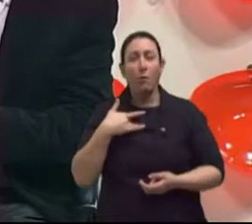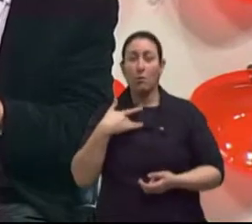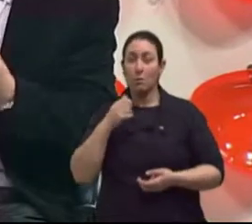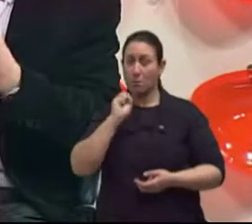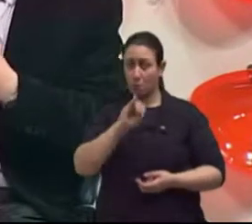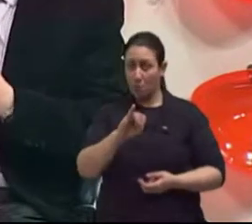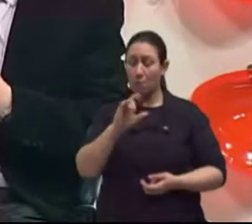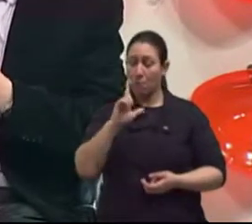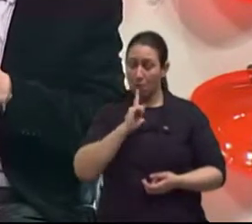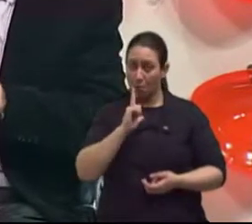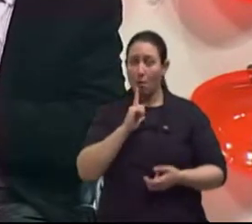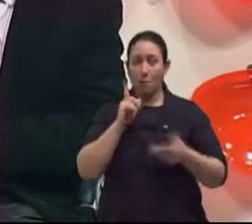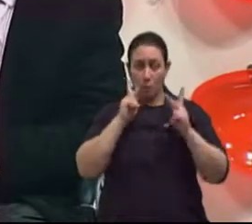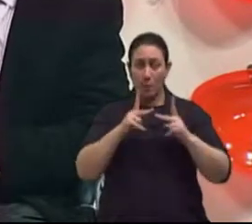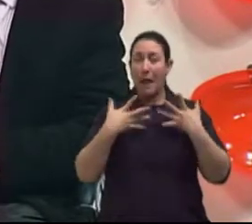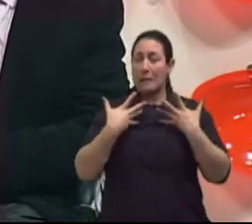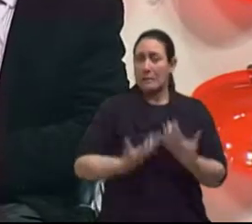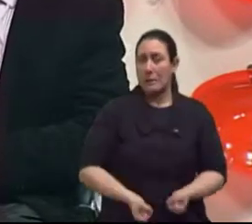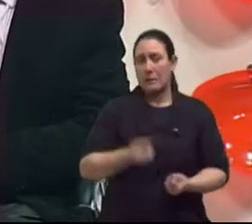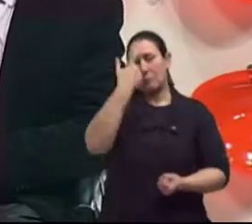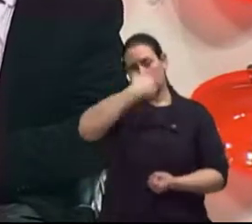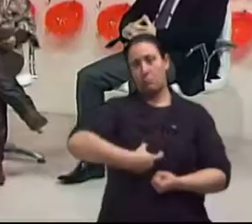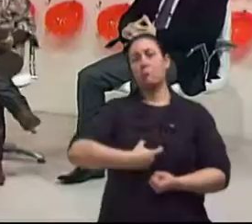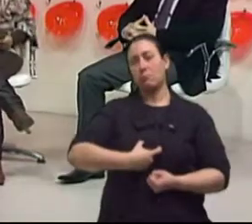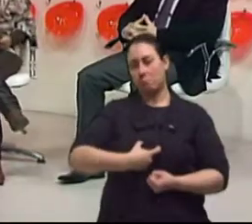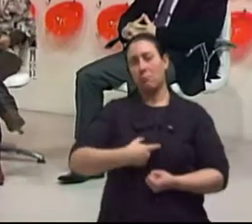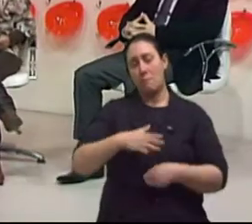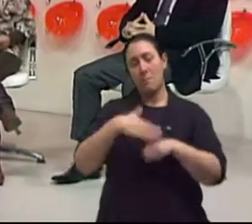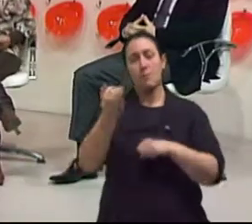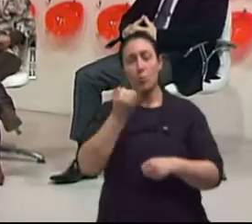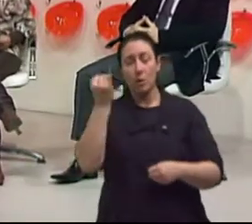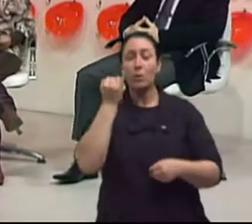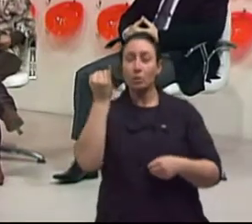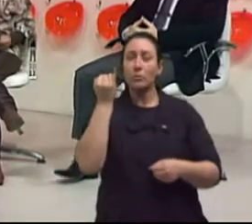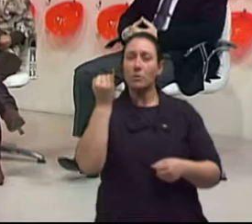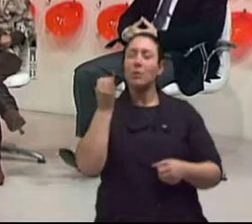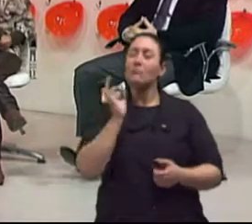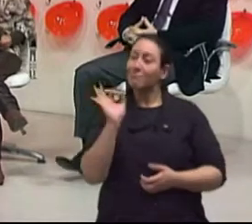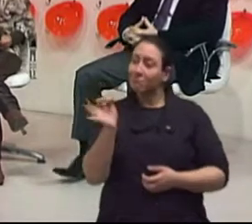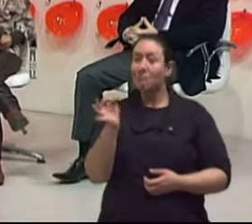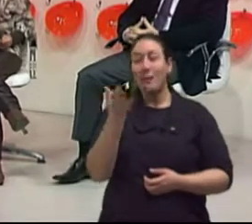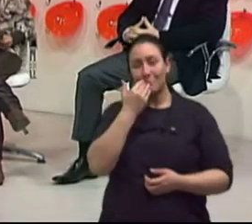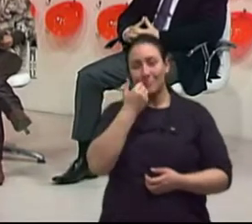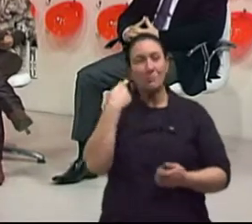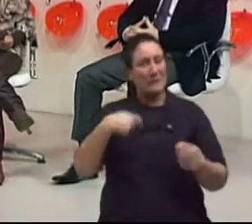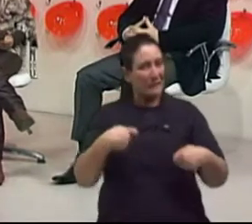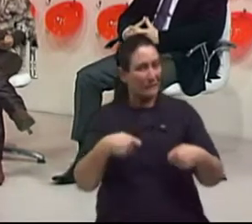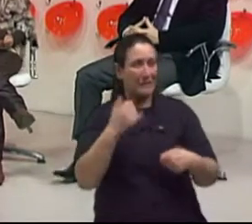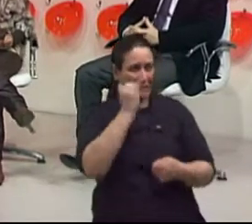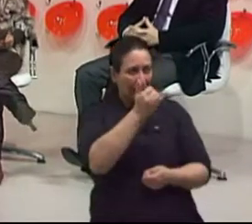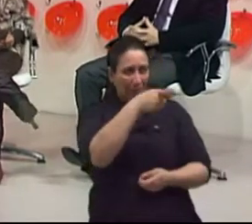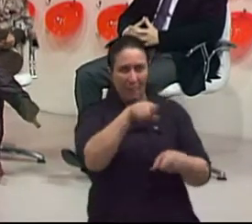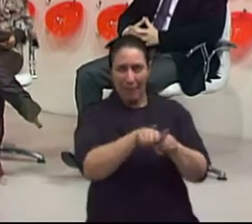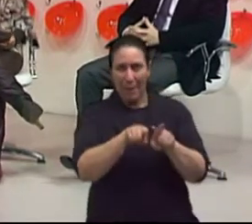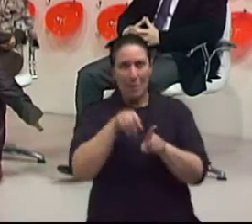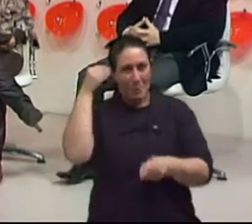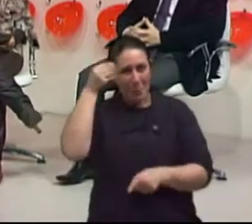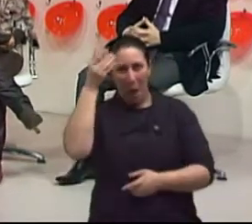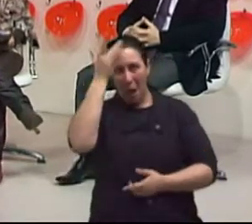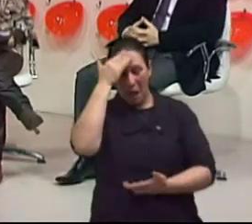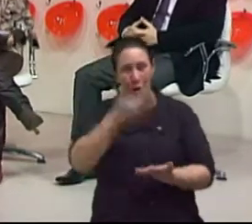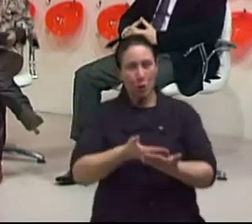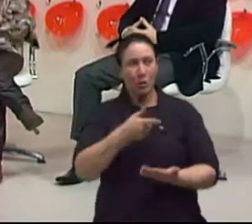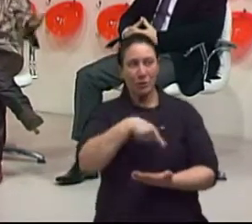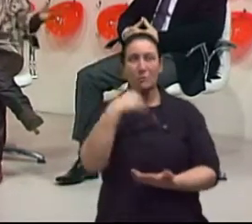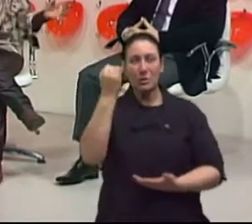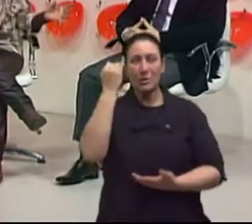significa a pessoa também gostar de si mesma. Ah, isso é um hábito muito saudável, doutor? Sim, sim, bastante. Gostar da gente mesmo,